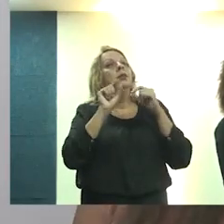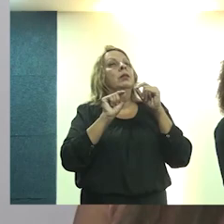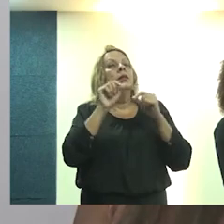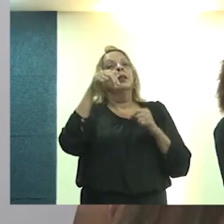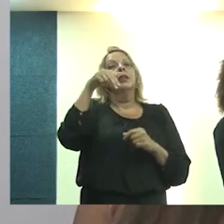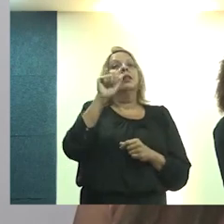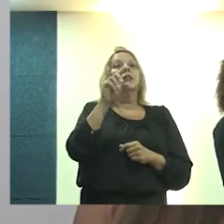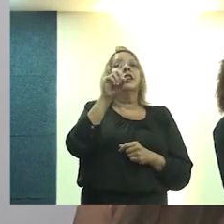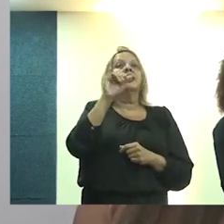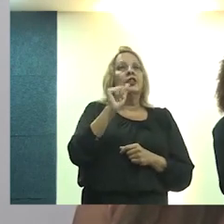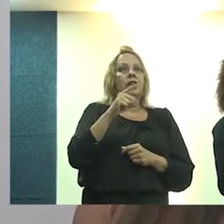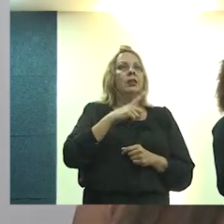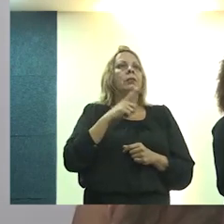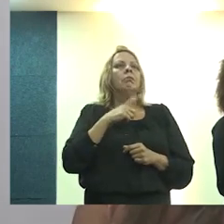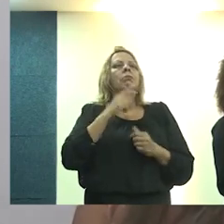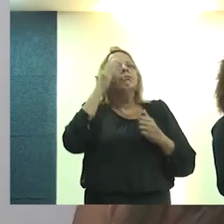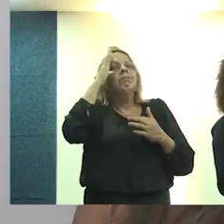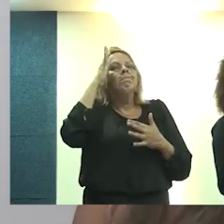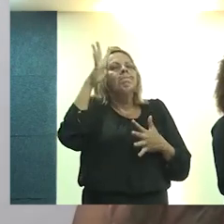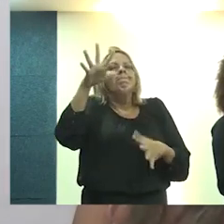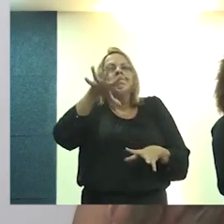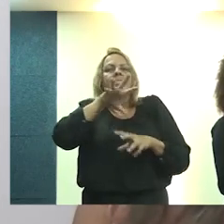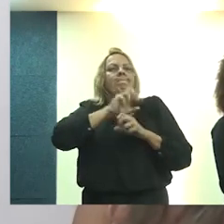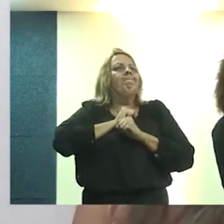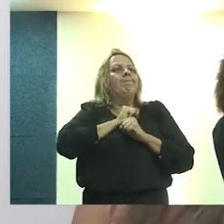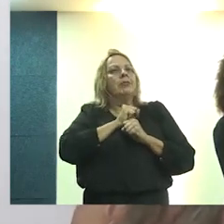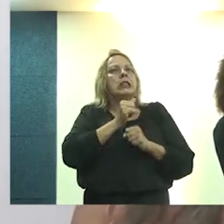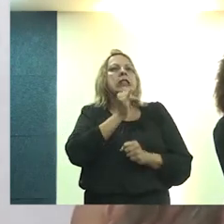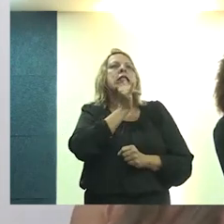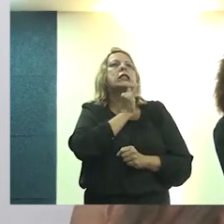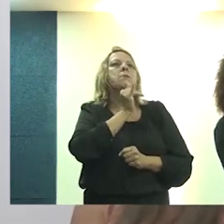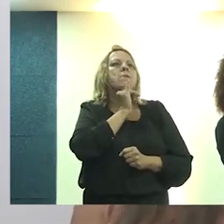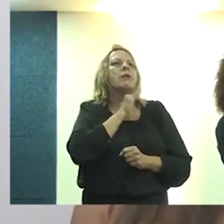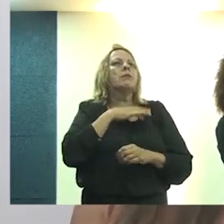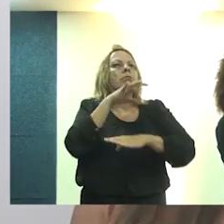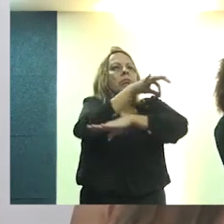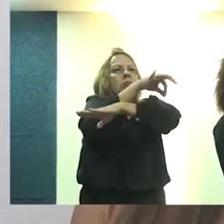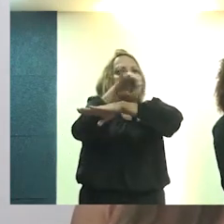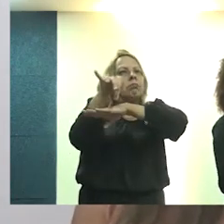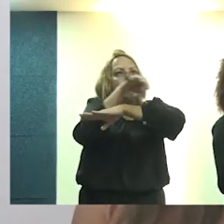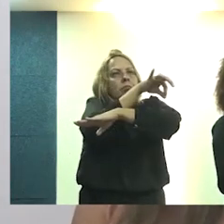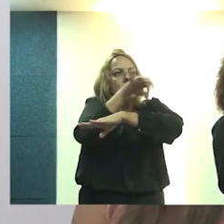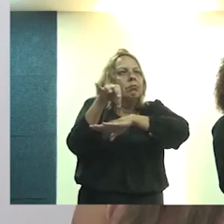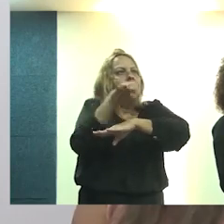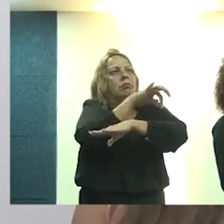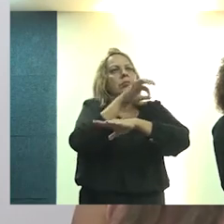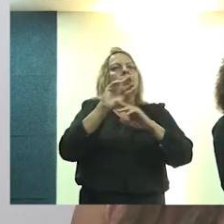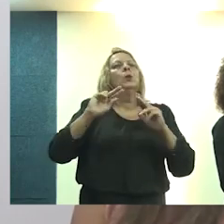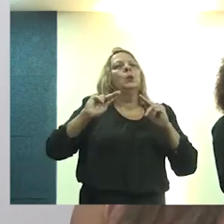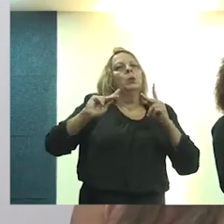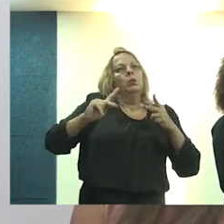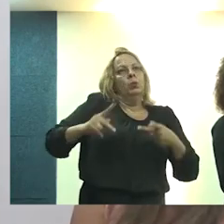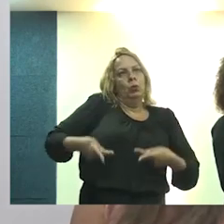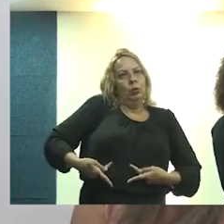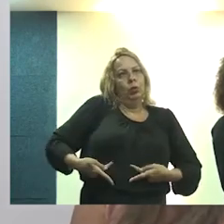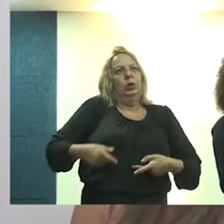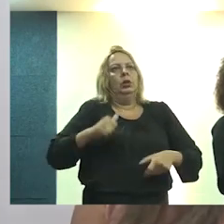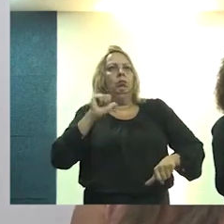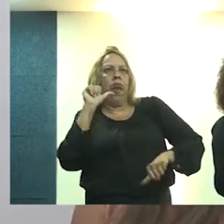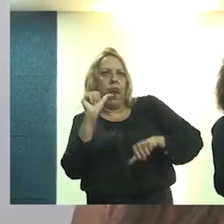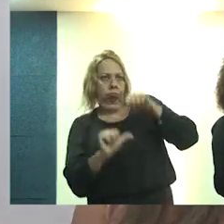Nádia, fonte de inspiração, talvez de uma arquitetura humanista que